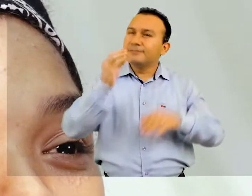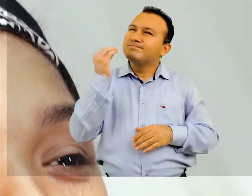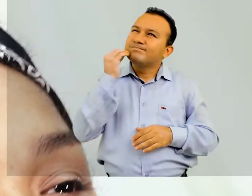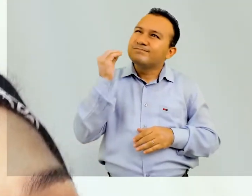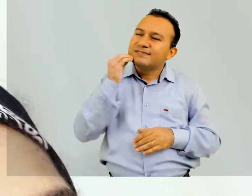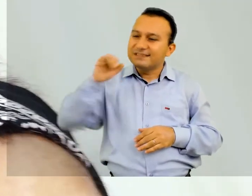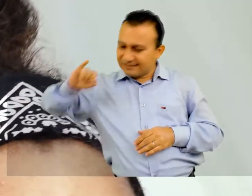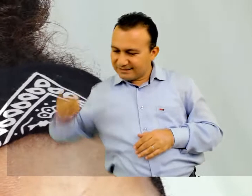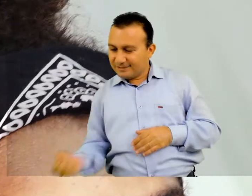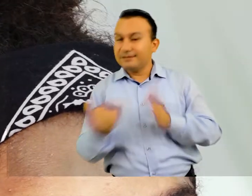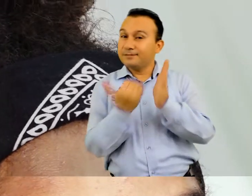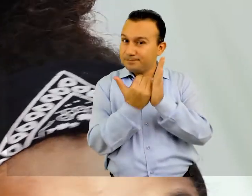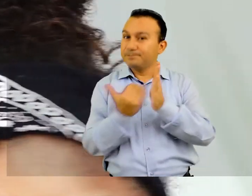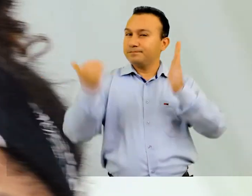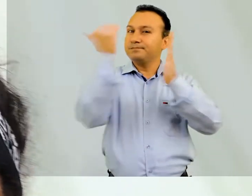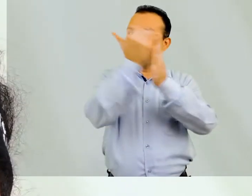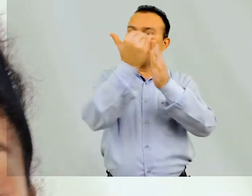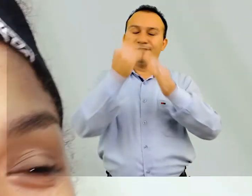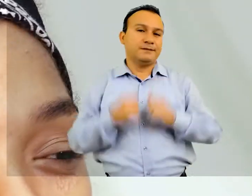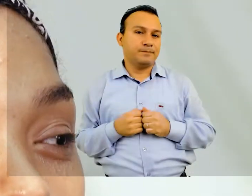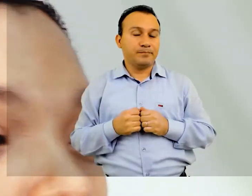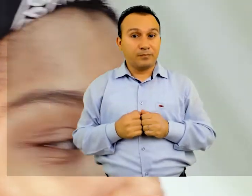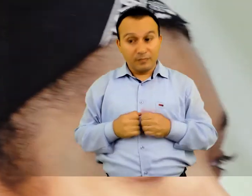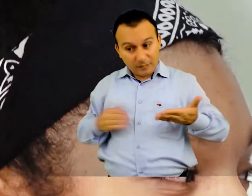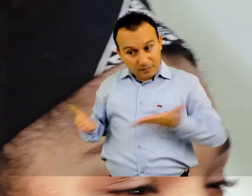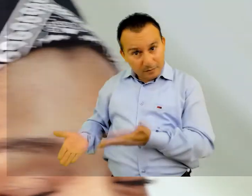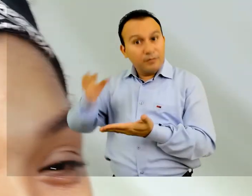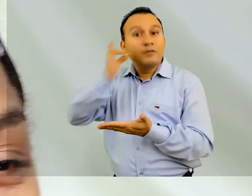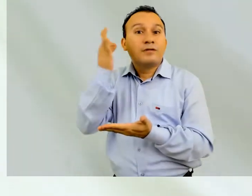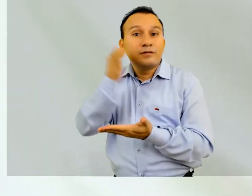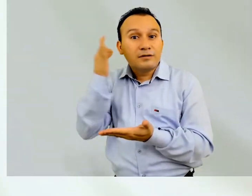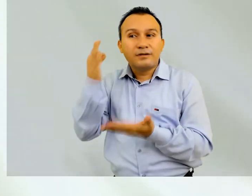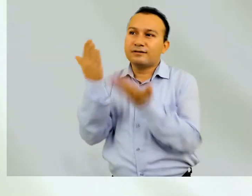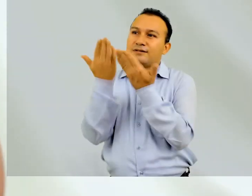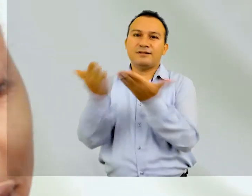diversas portas, e que você pode dar uma bisoiadinha, uma olhadinha aqui,